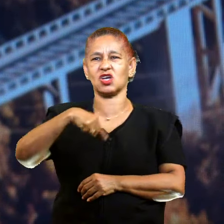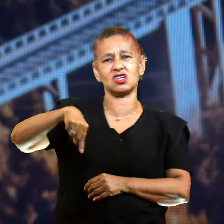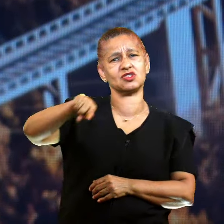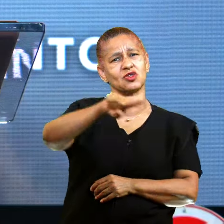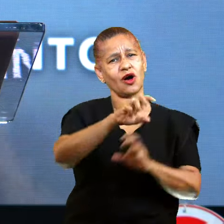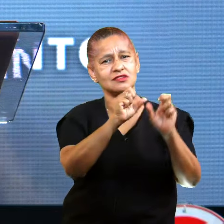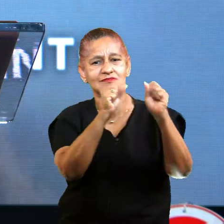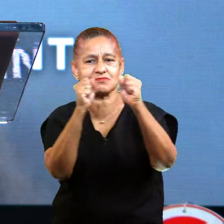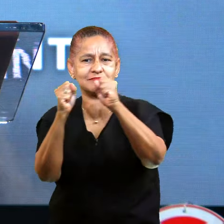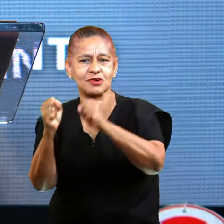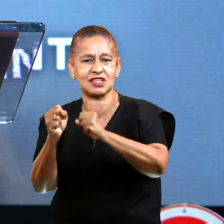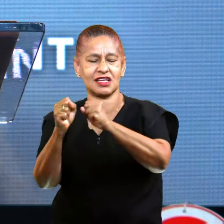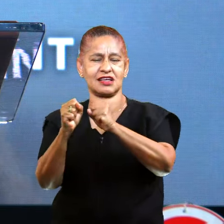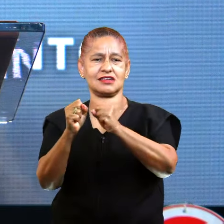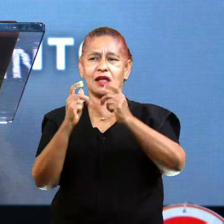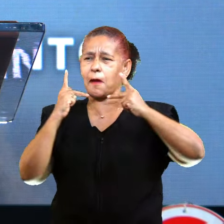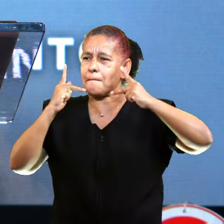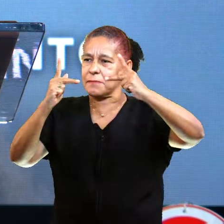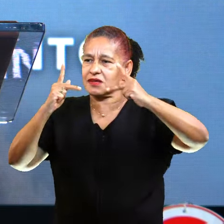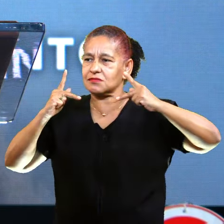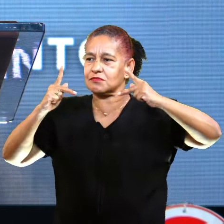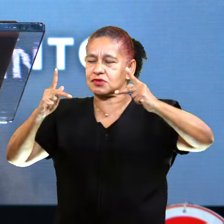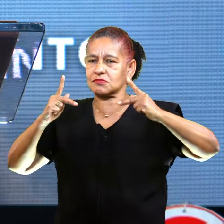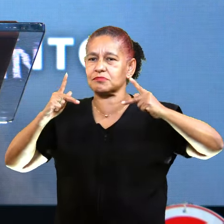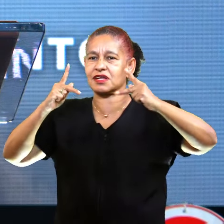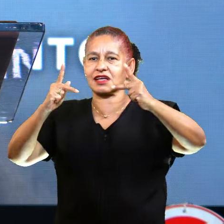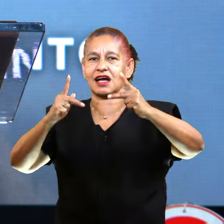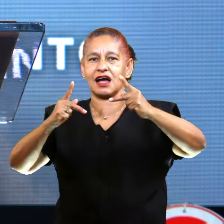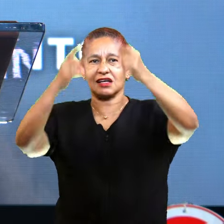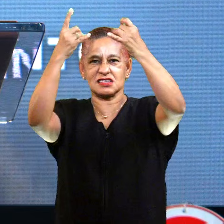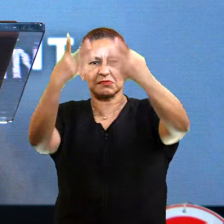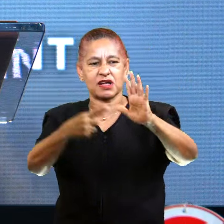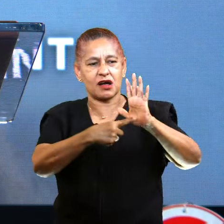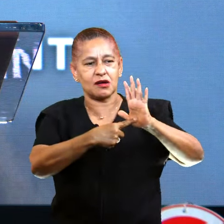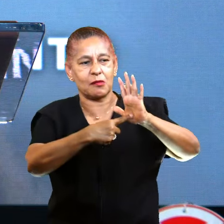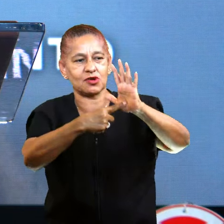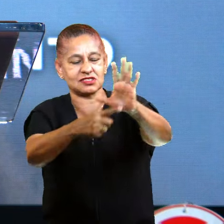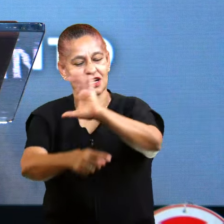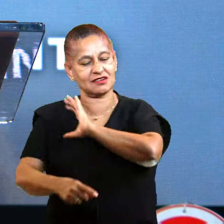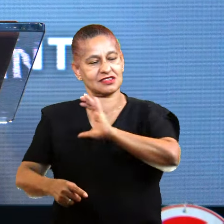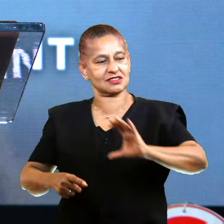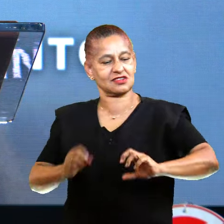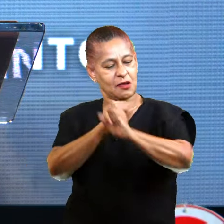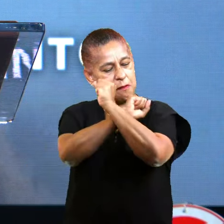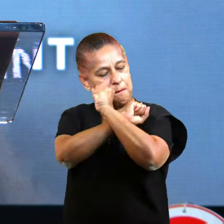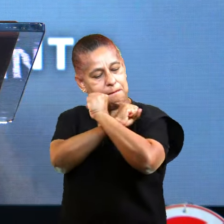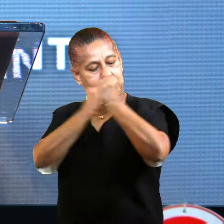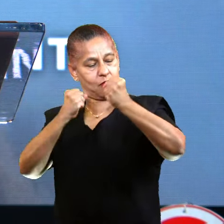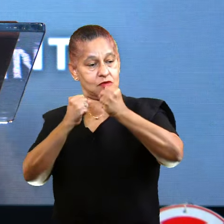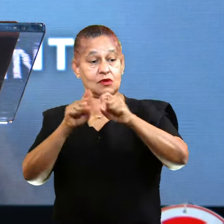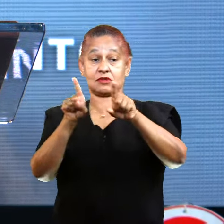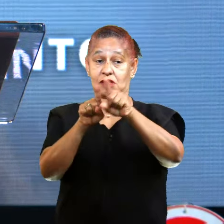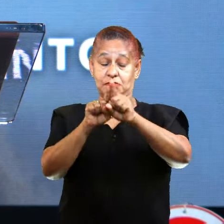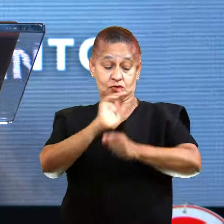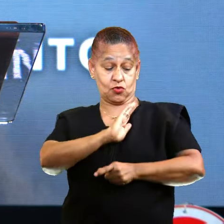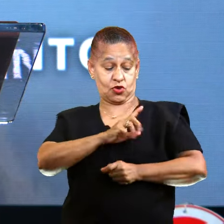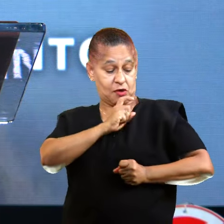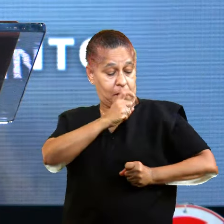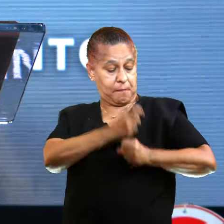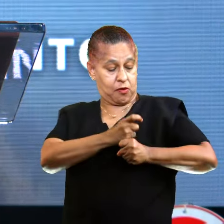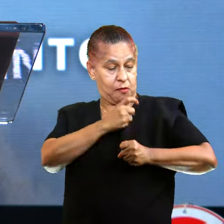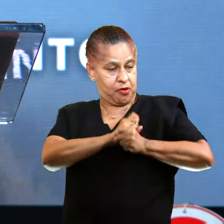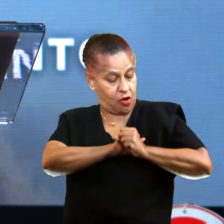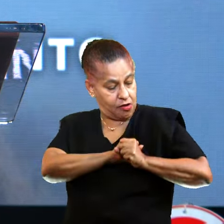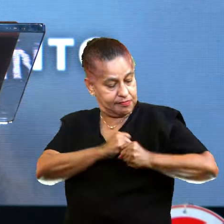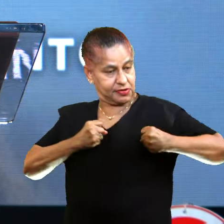esse poder de pregar e falar do Cristo que rompe com as correntes do coração. Naquela